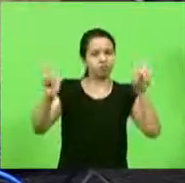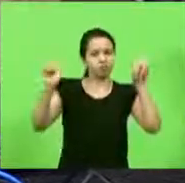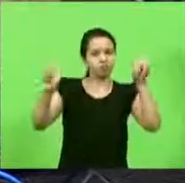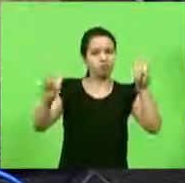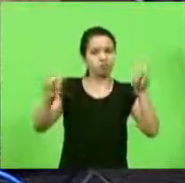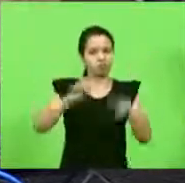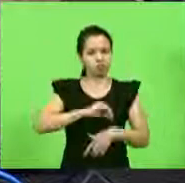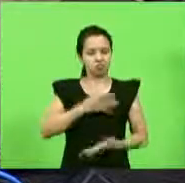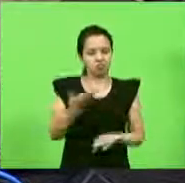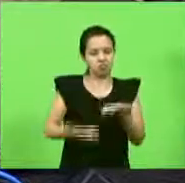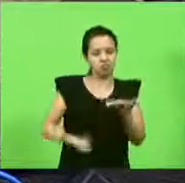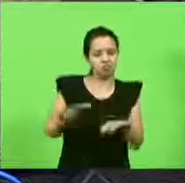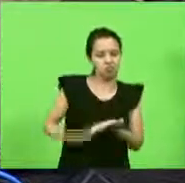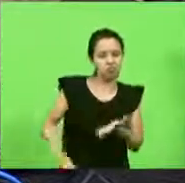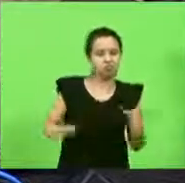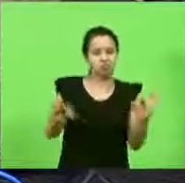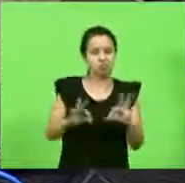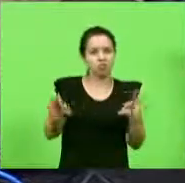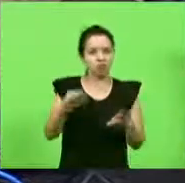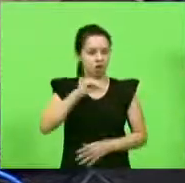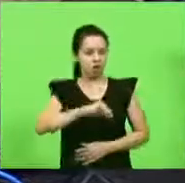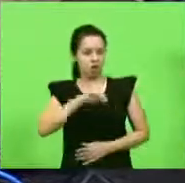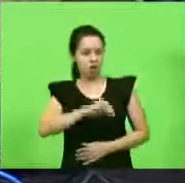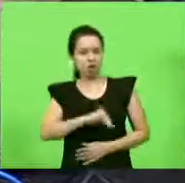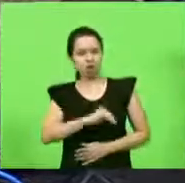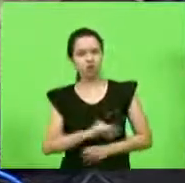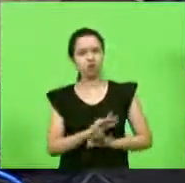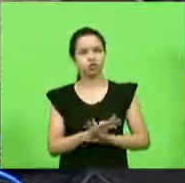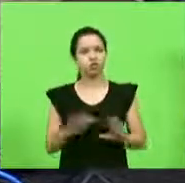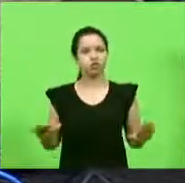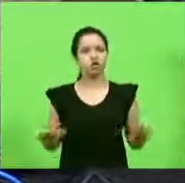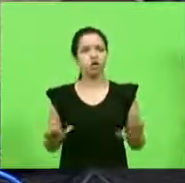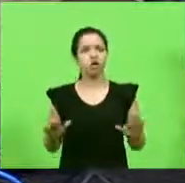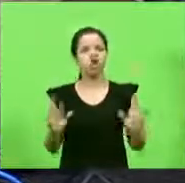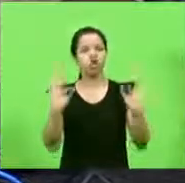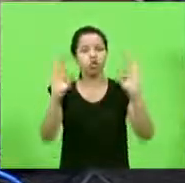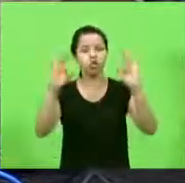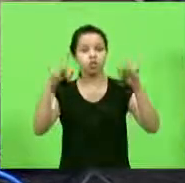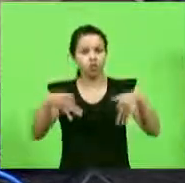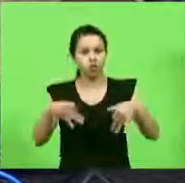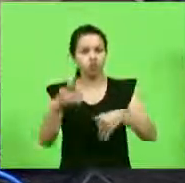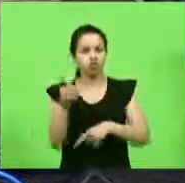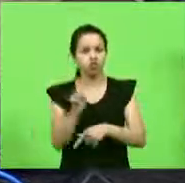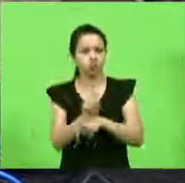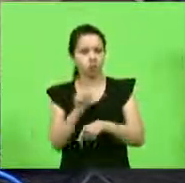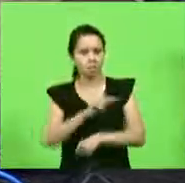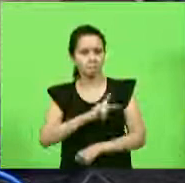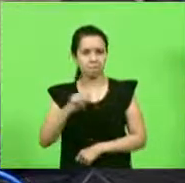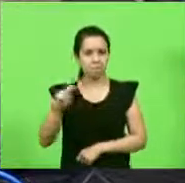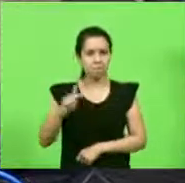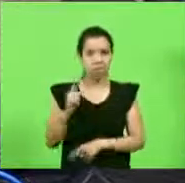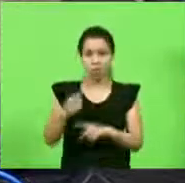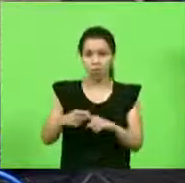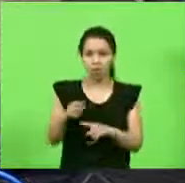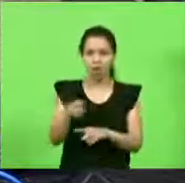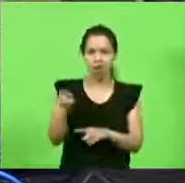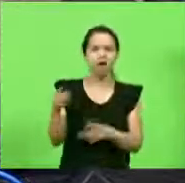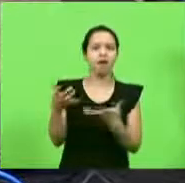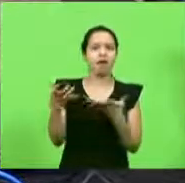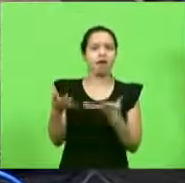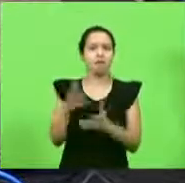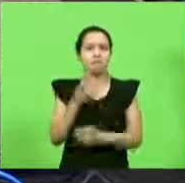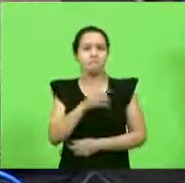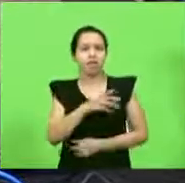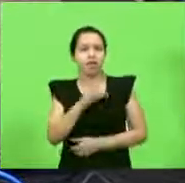descontados. É só ganha-ganha. E no final ainda, os gestores públicos, porque eles querem, eles com medo da